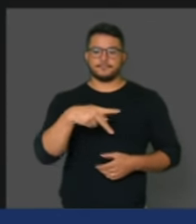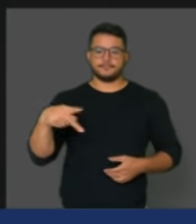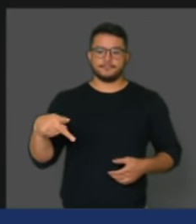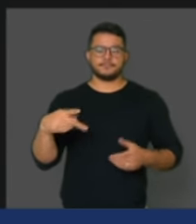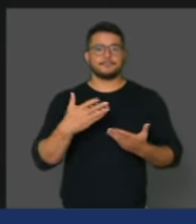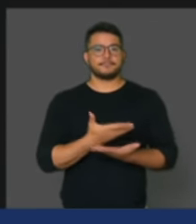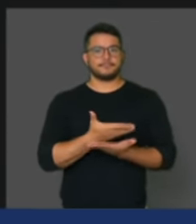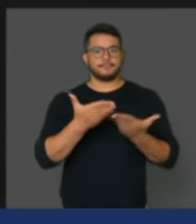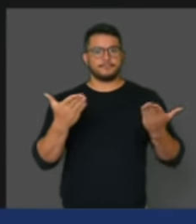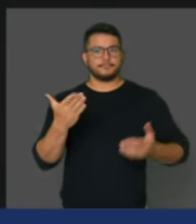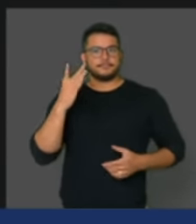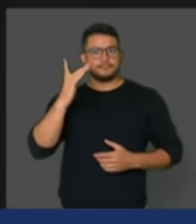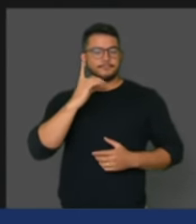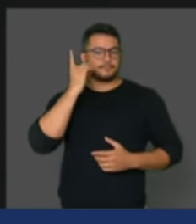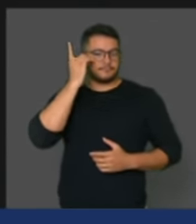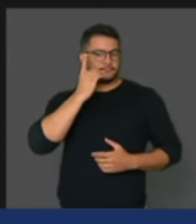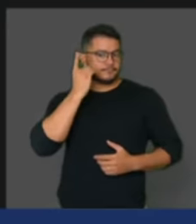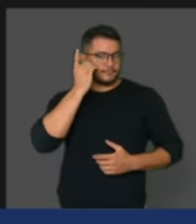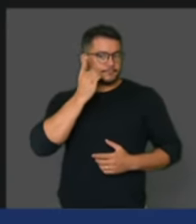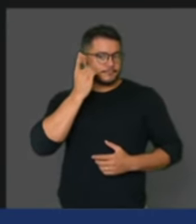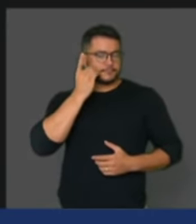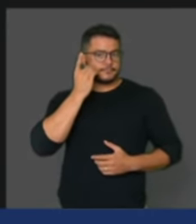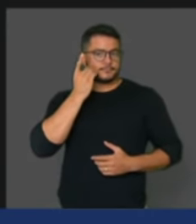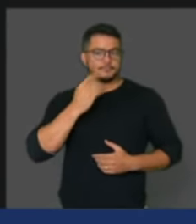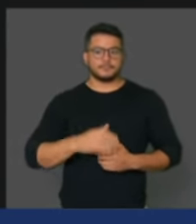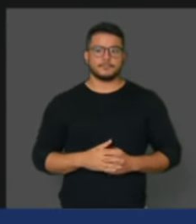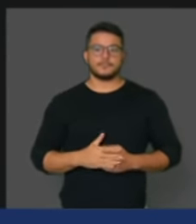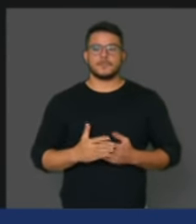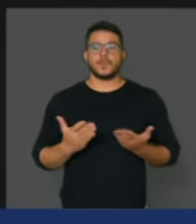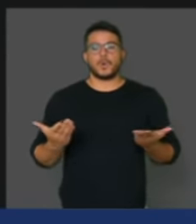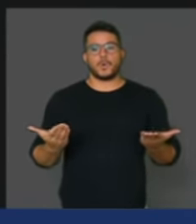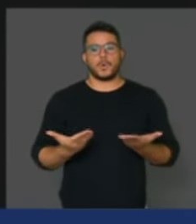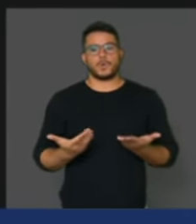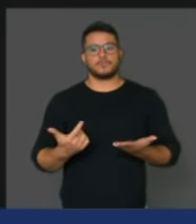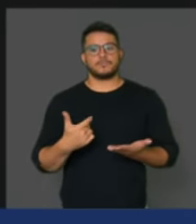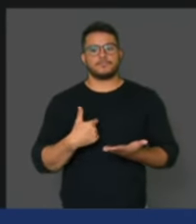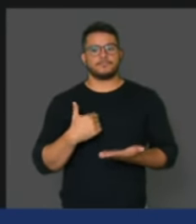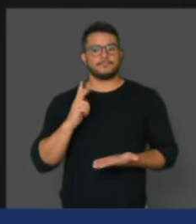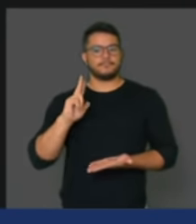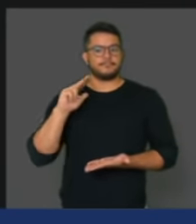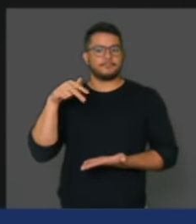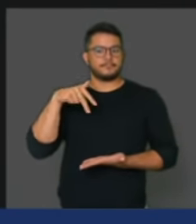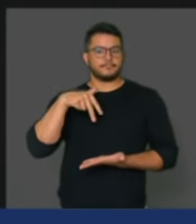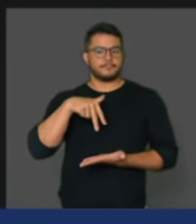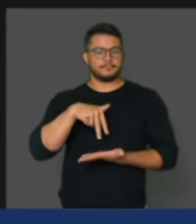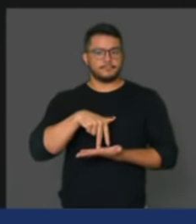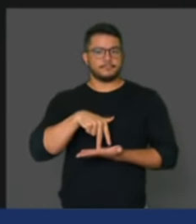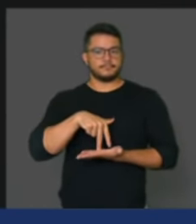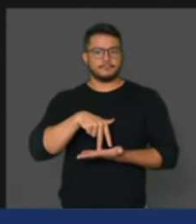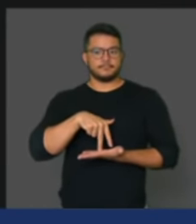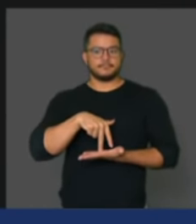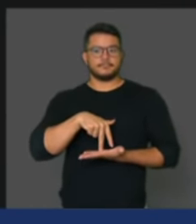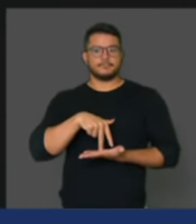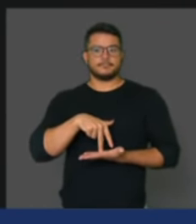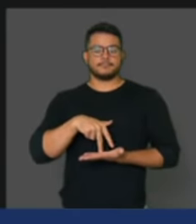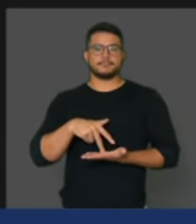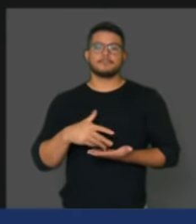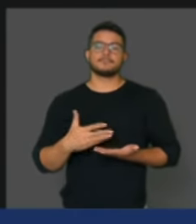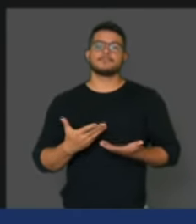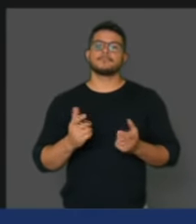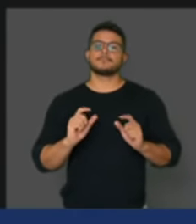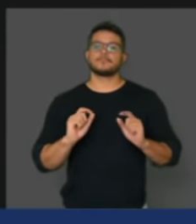senhores parlamentares, assumo a tribuna da Câmara Federal para